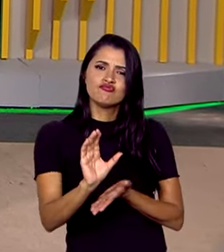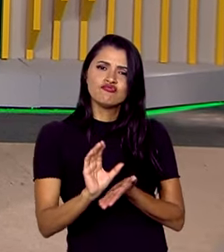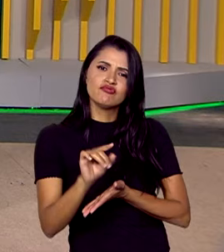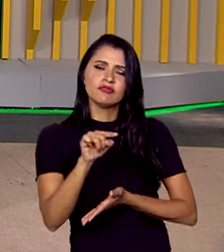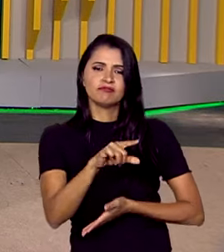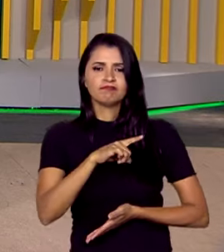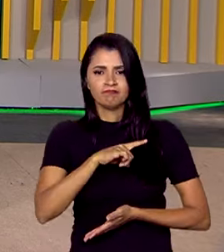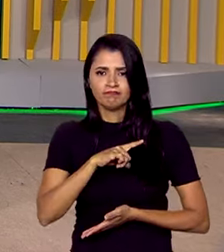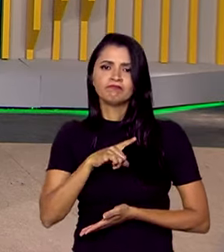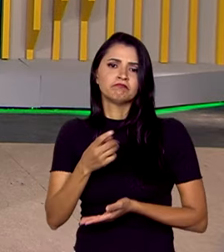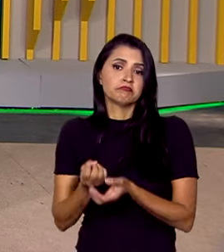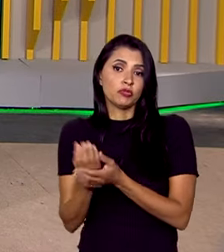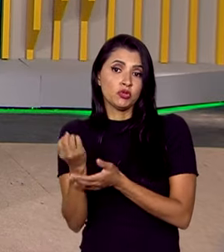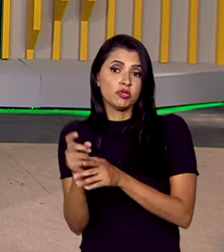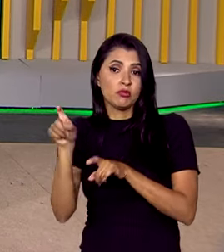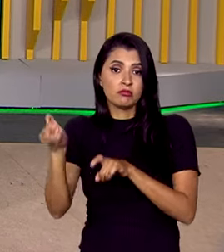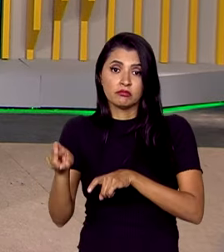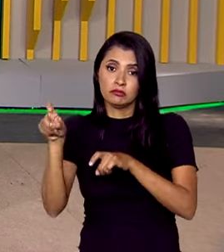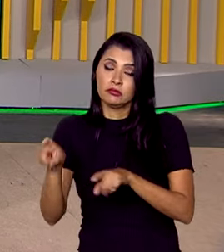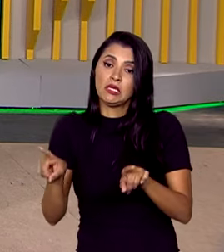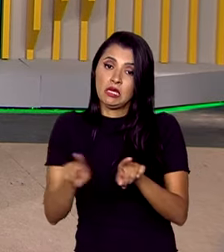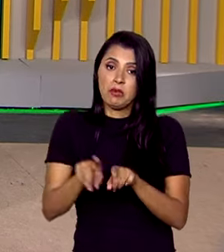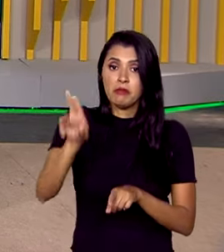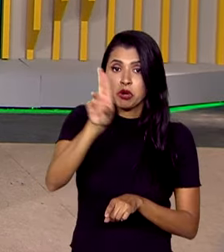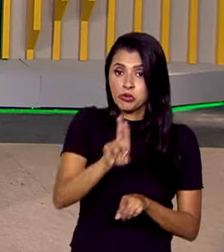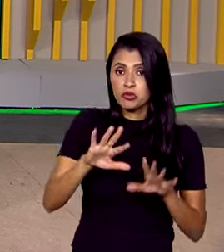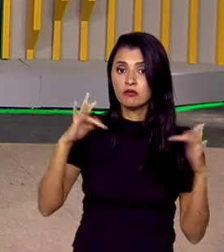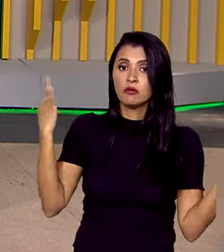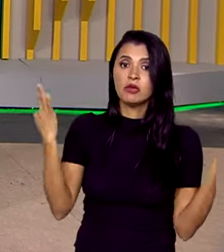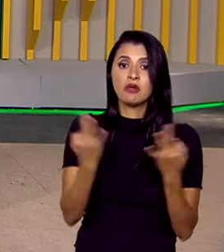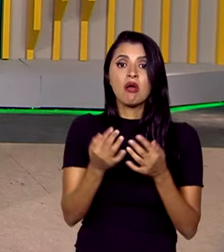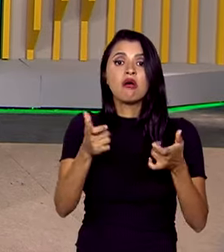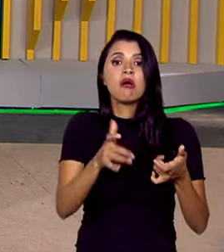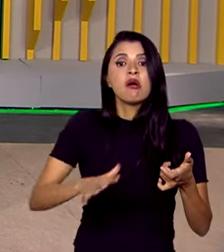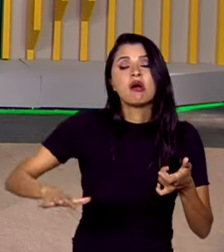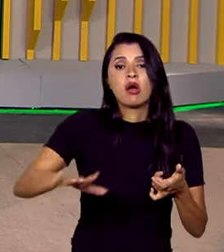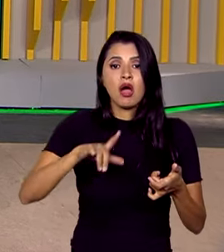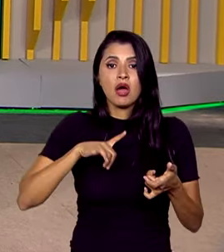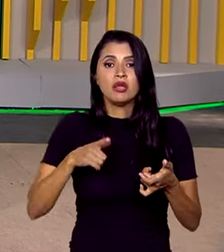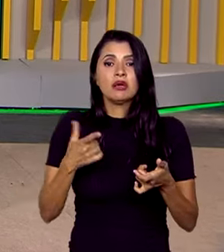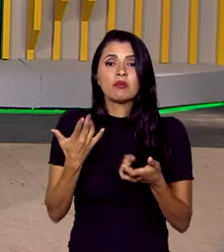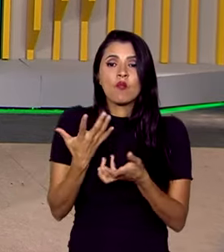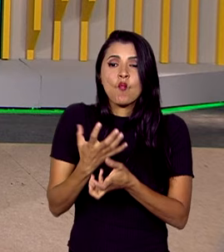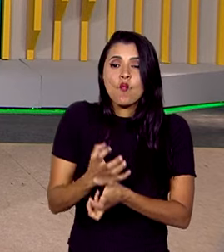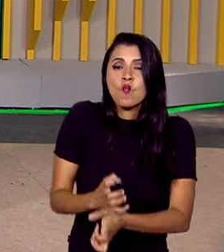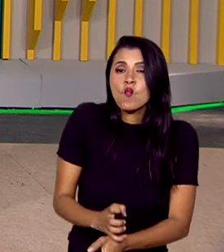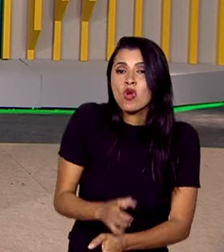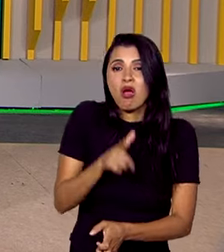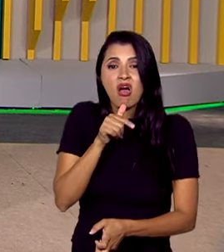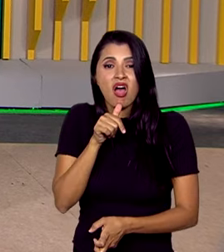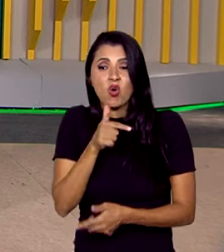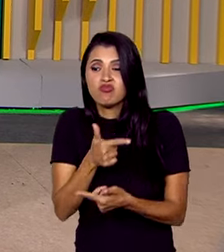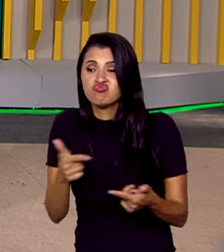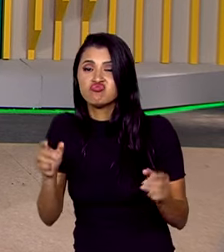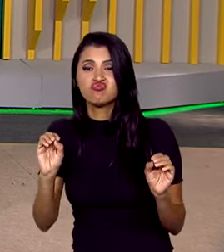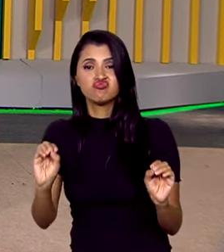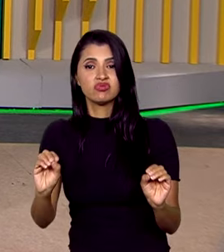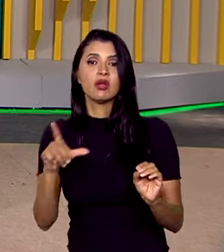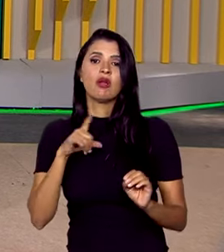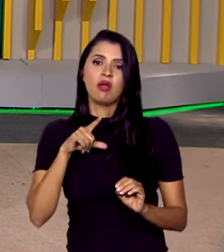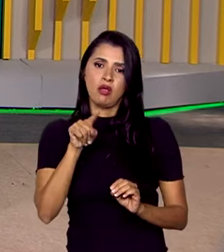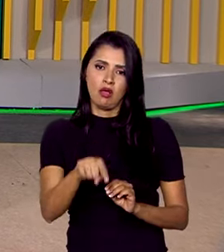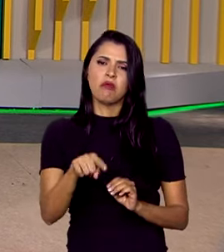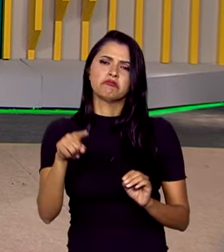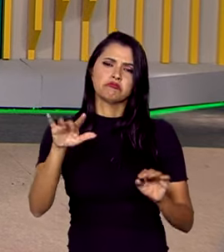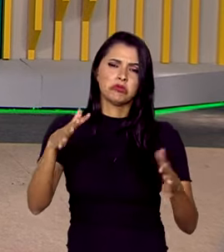tem de produção rural e também para uso familiar em áreas de escassez de recursos hídricos. A previsão é que